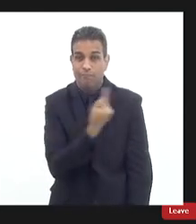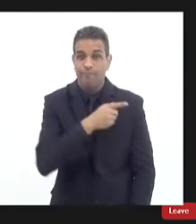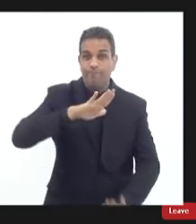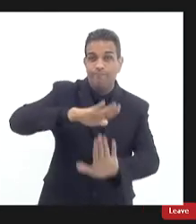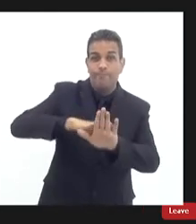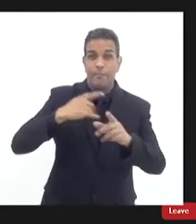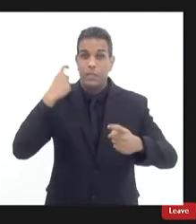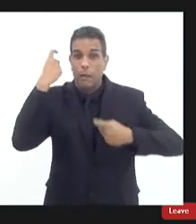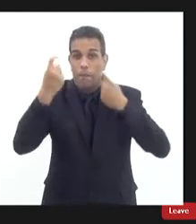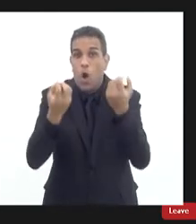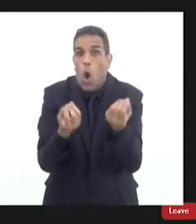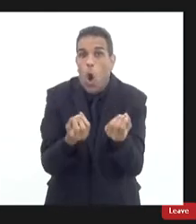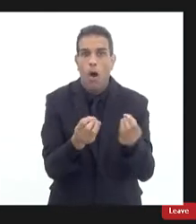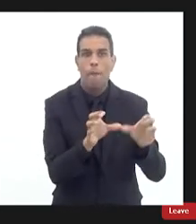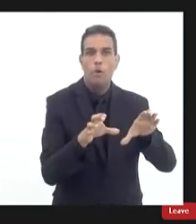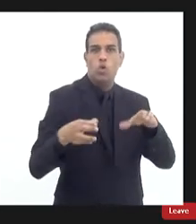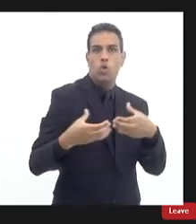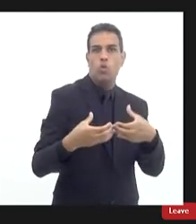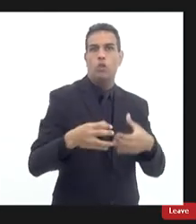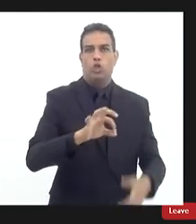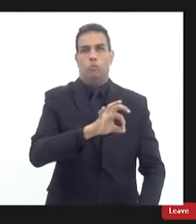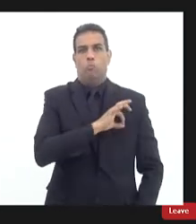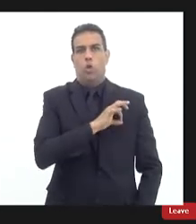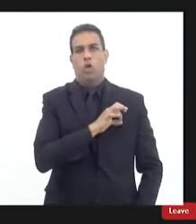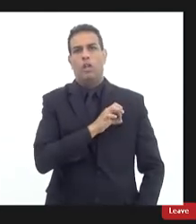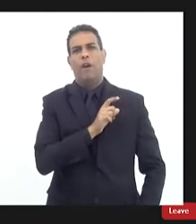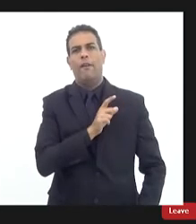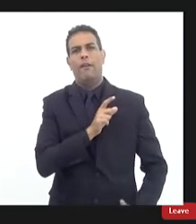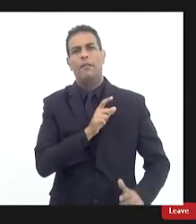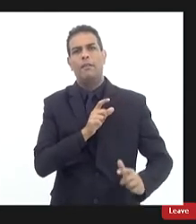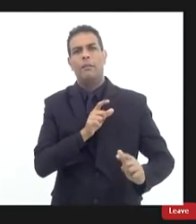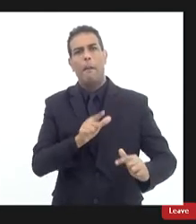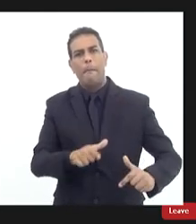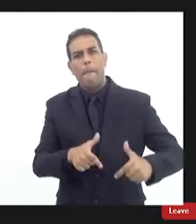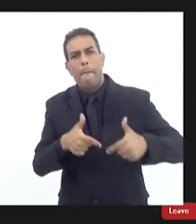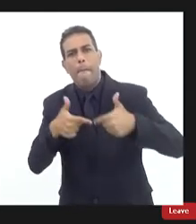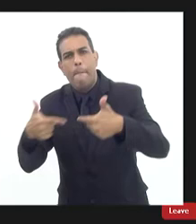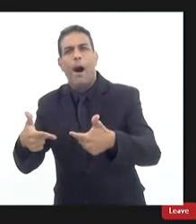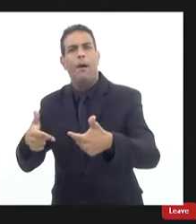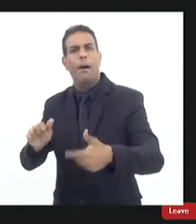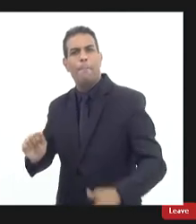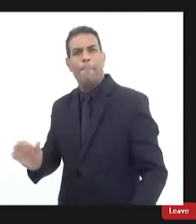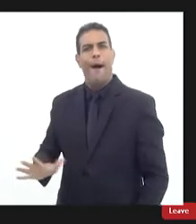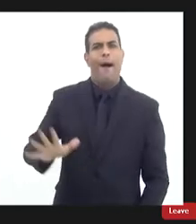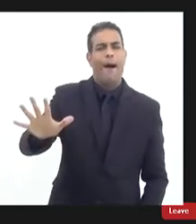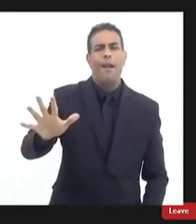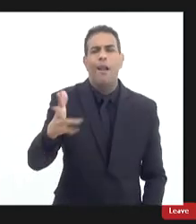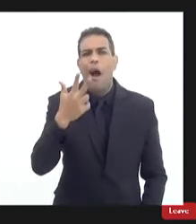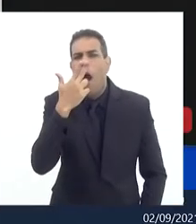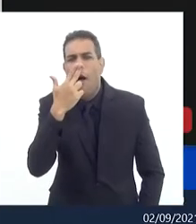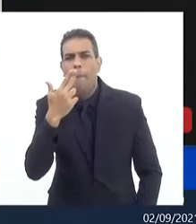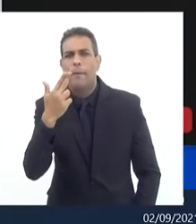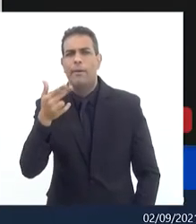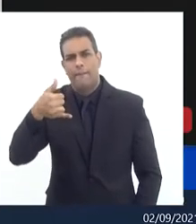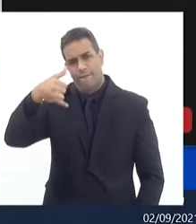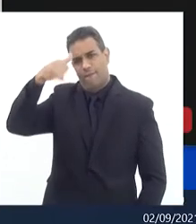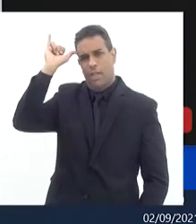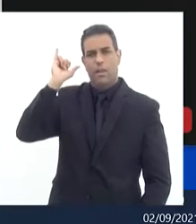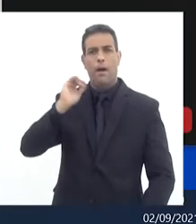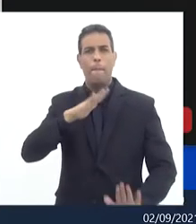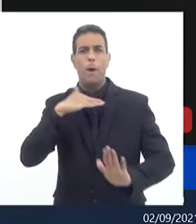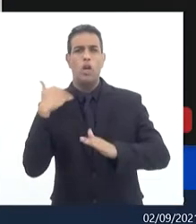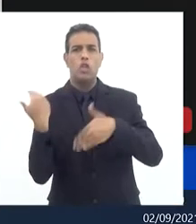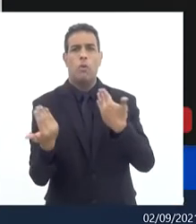com as operações eu tive a oportunidade de assistir lá no nesse momento que eu tive normalmente a tem essa